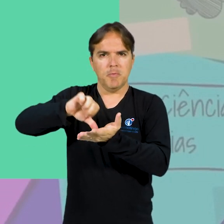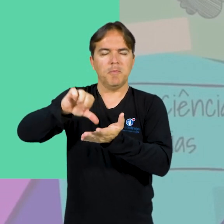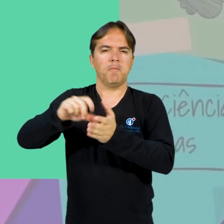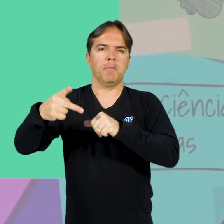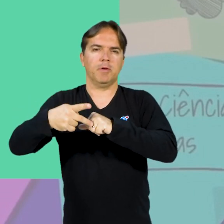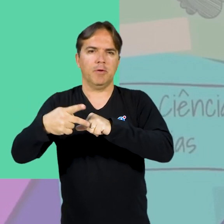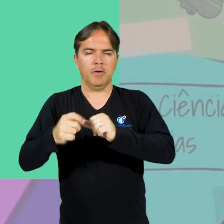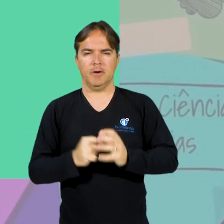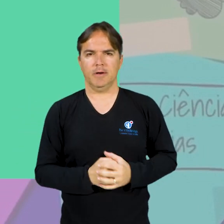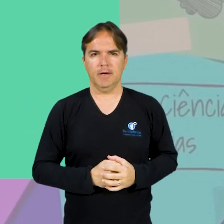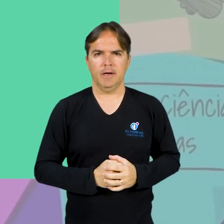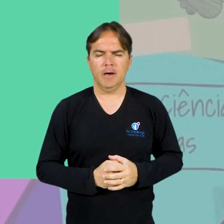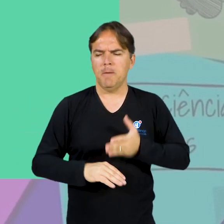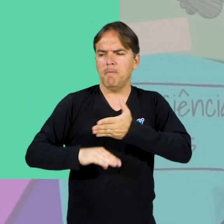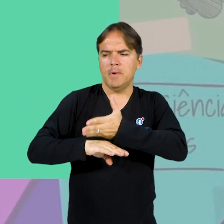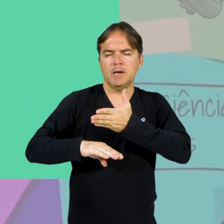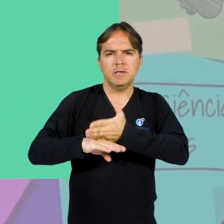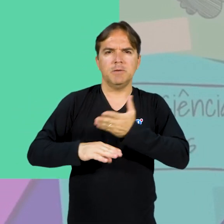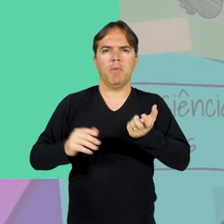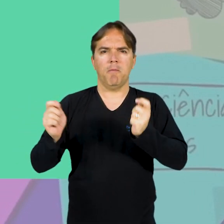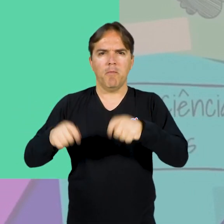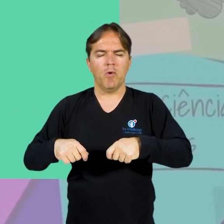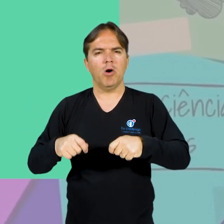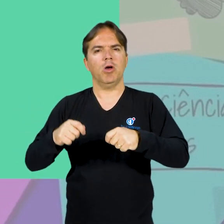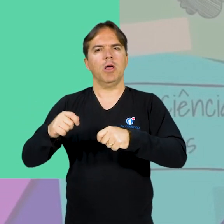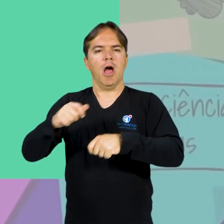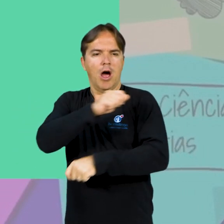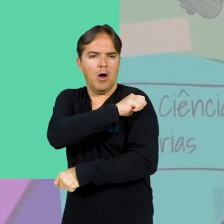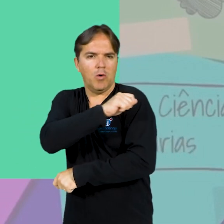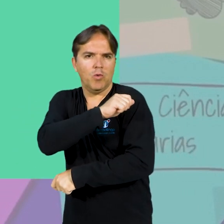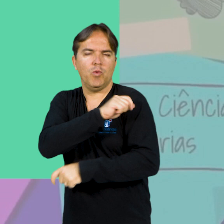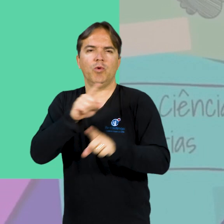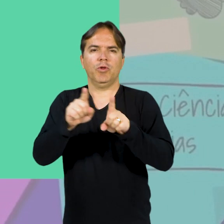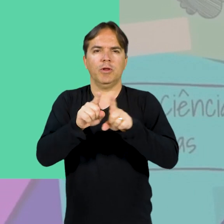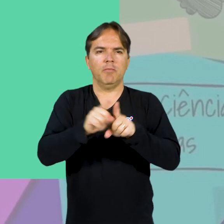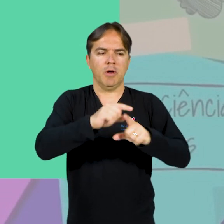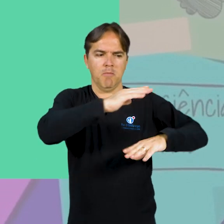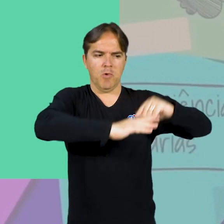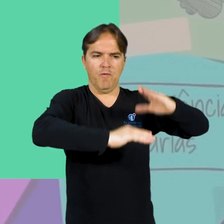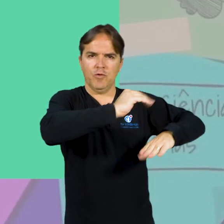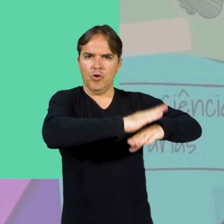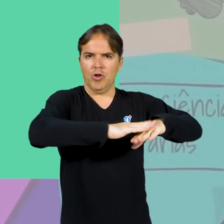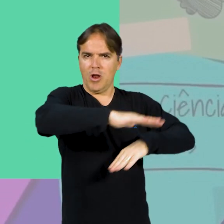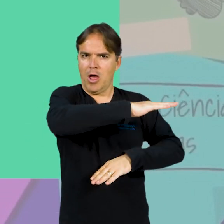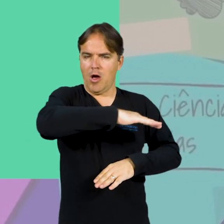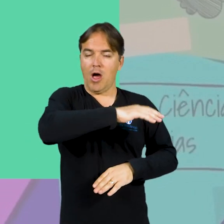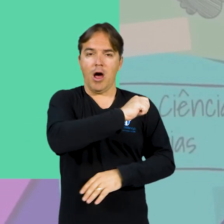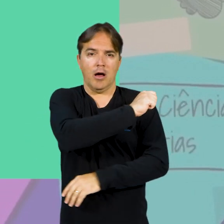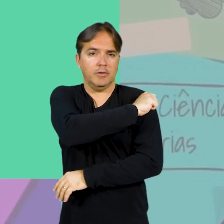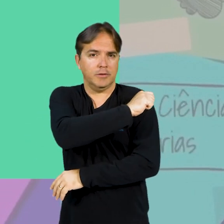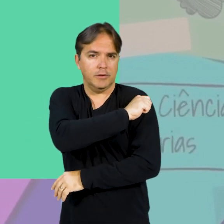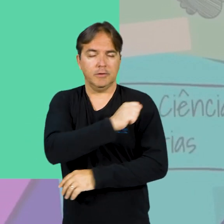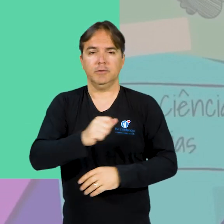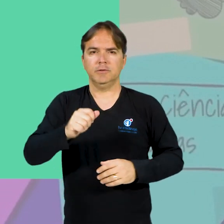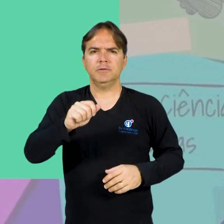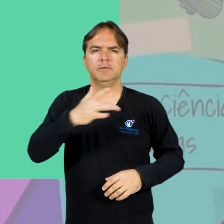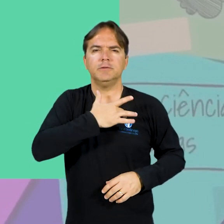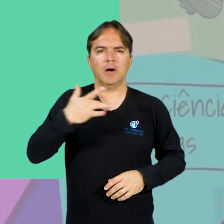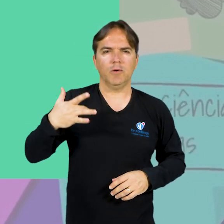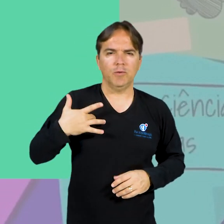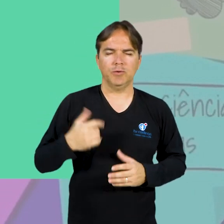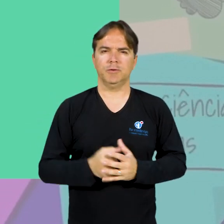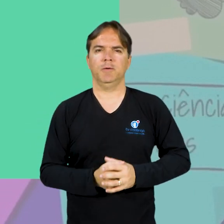Podem participar estudantes e profissionais de todas as áreas da saúde. A inscrição custa R$,00 e pode ser